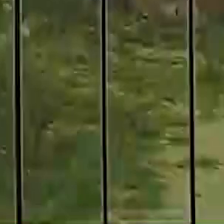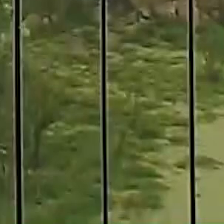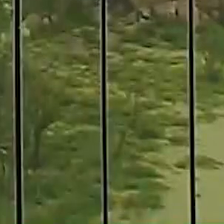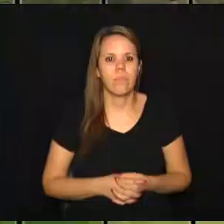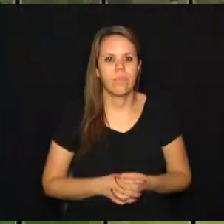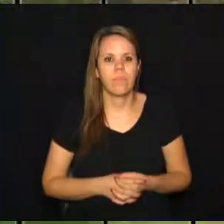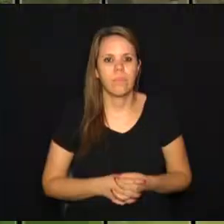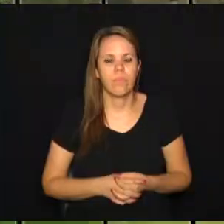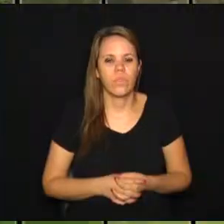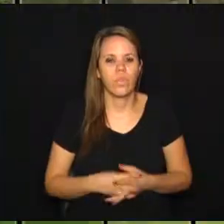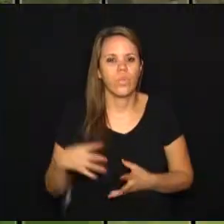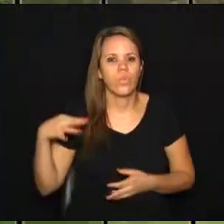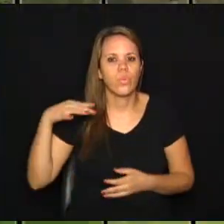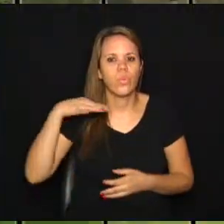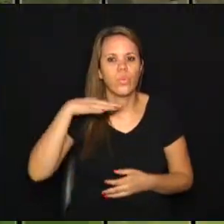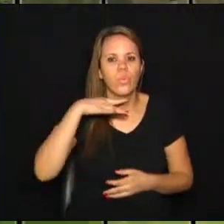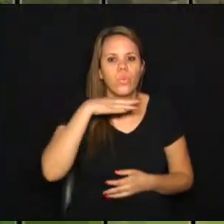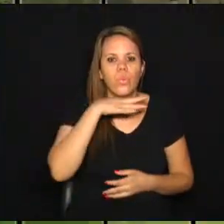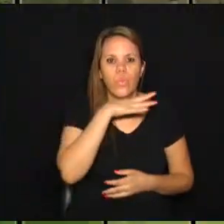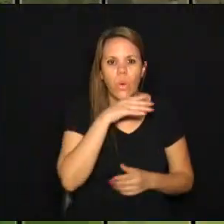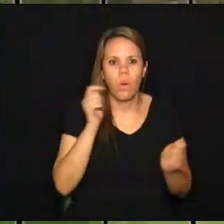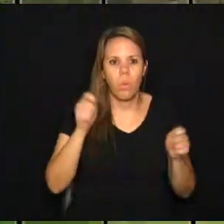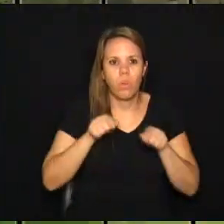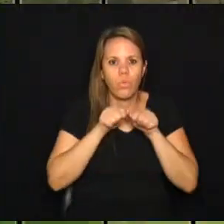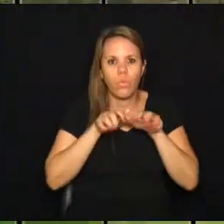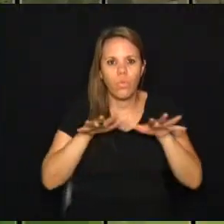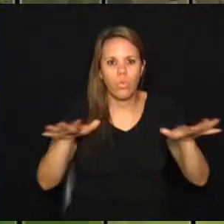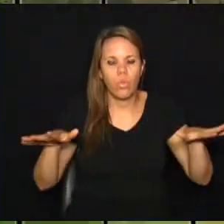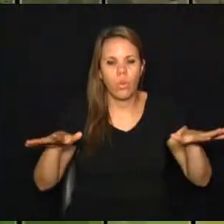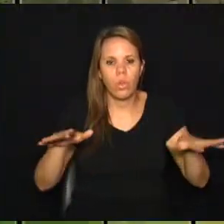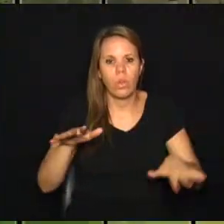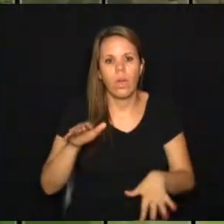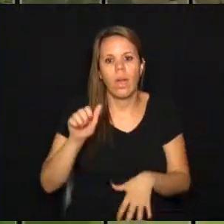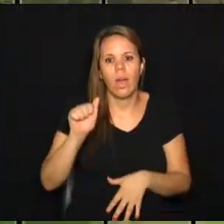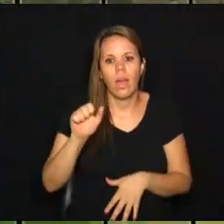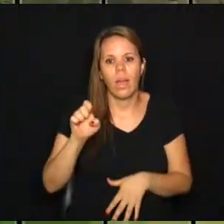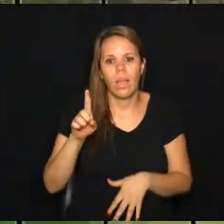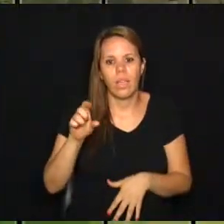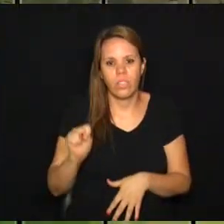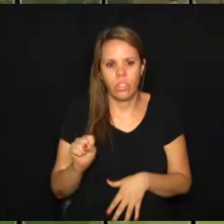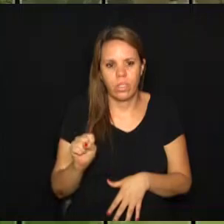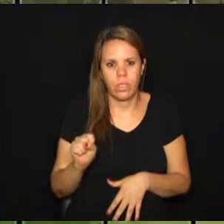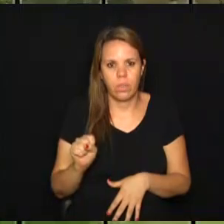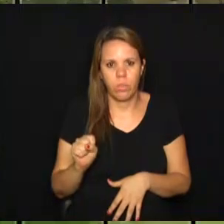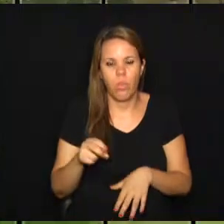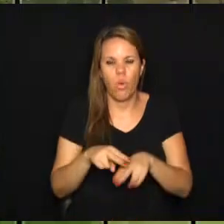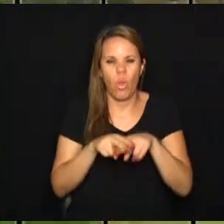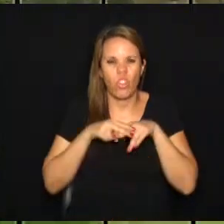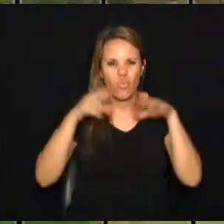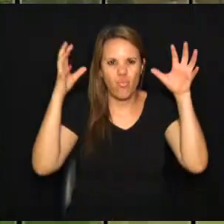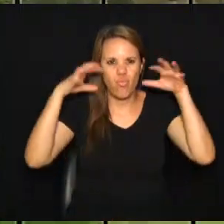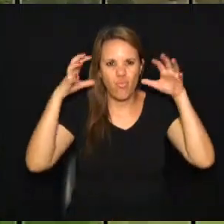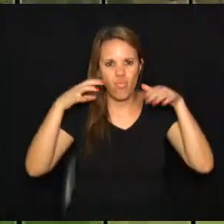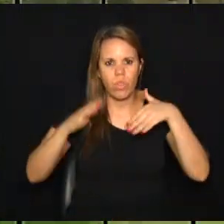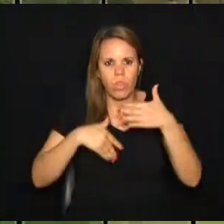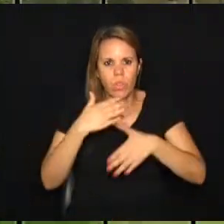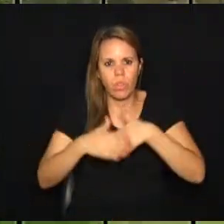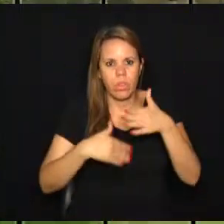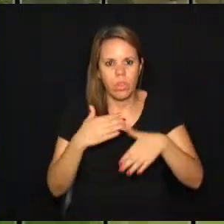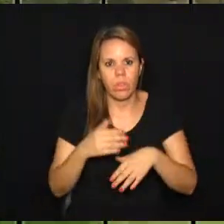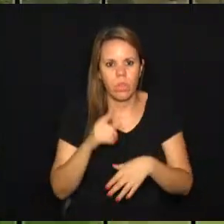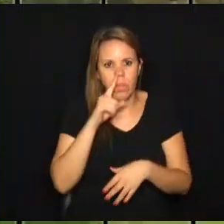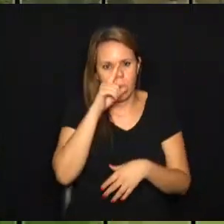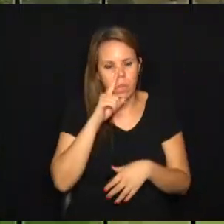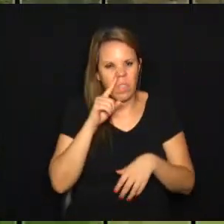O verão é o período mais propício à proliferação do Aedes aegypti por causa das chuvas e, por consequência, a época de maior